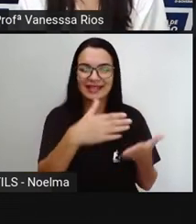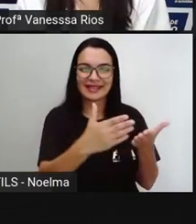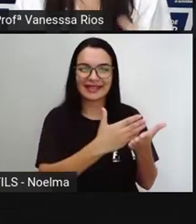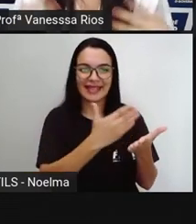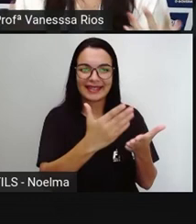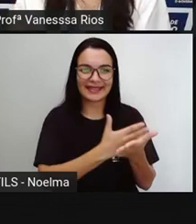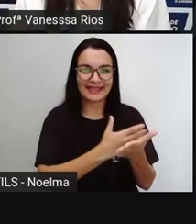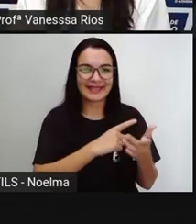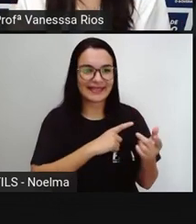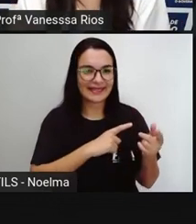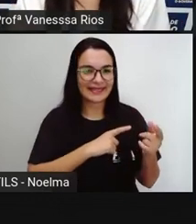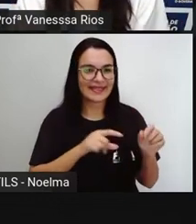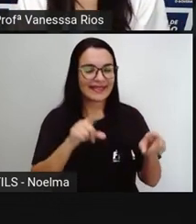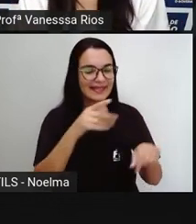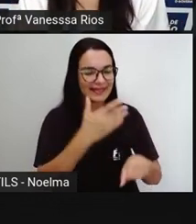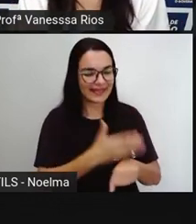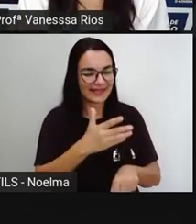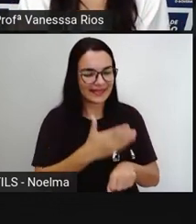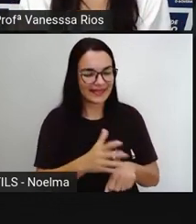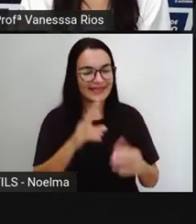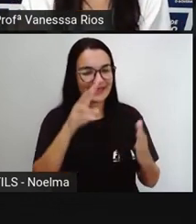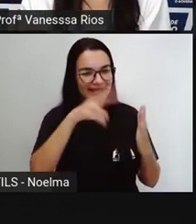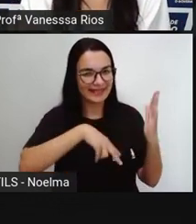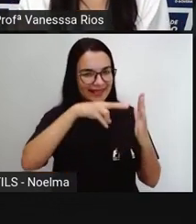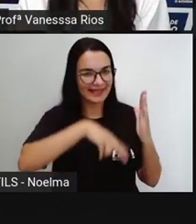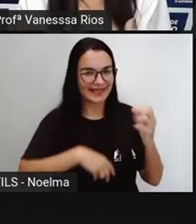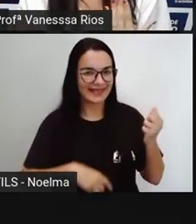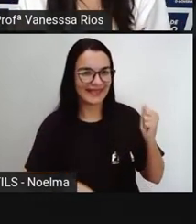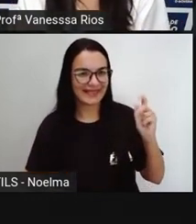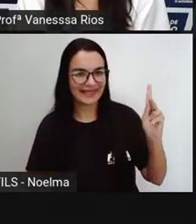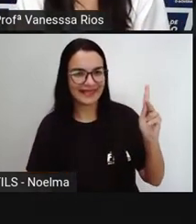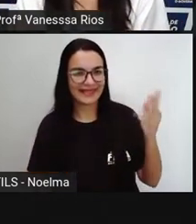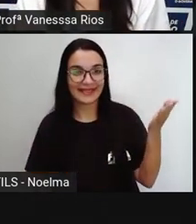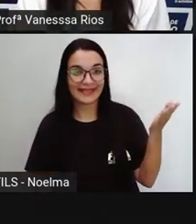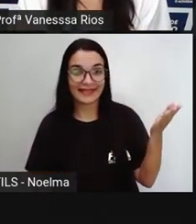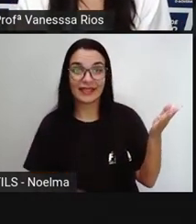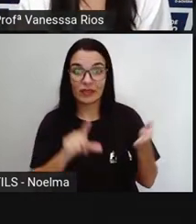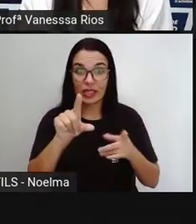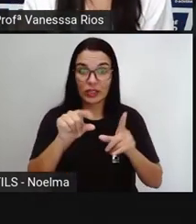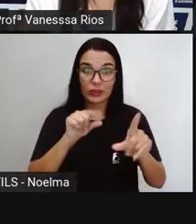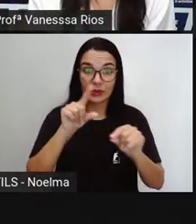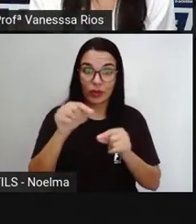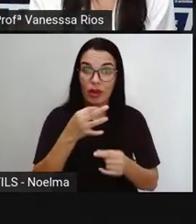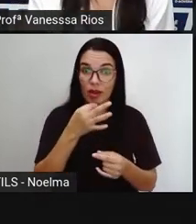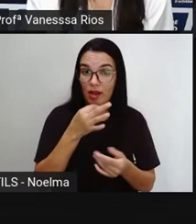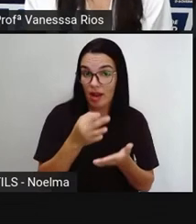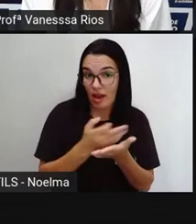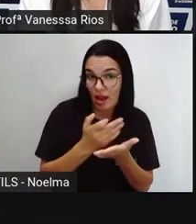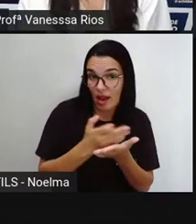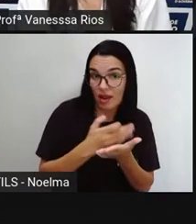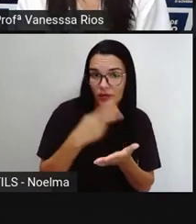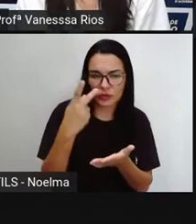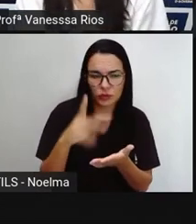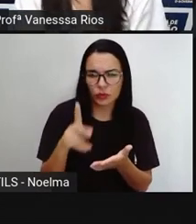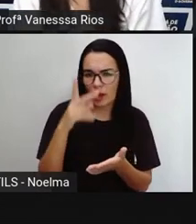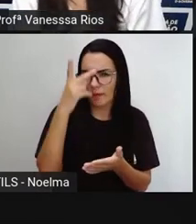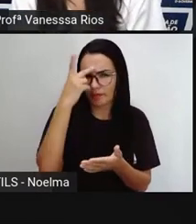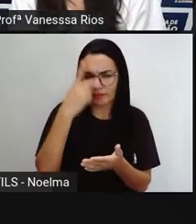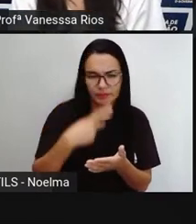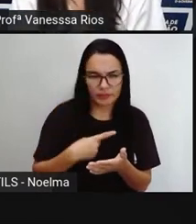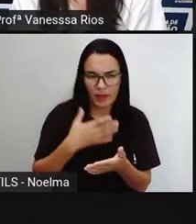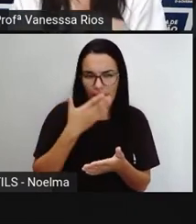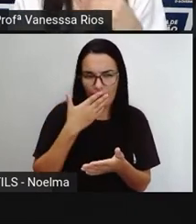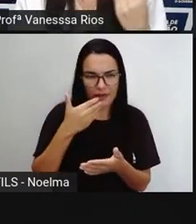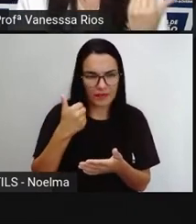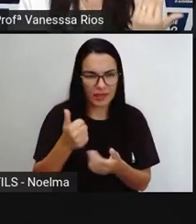para ativarmos aí o nosso módulo leitor. Está certo? Escolha um livro aí de sua preferência. Pode acessar na